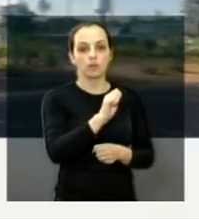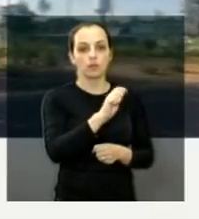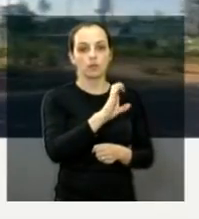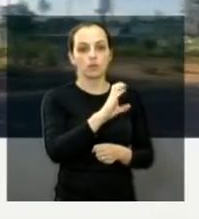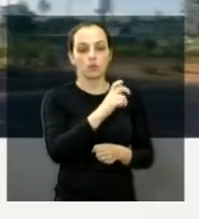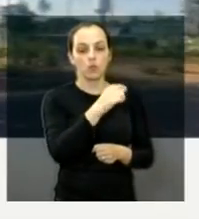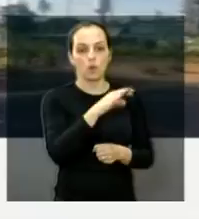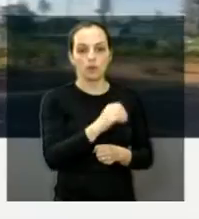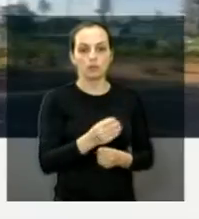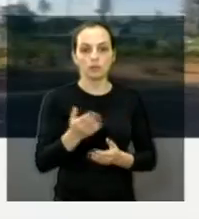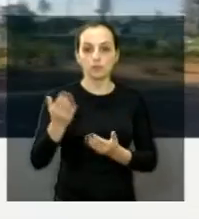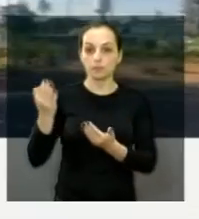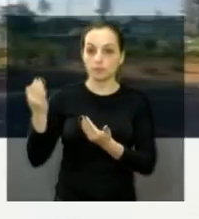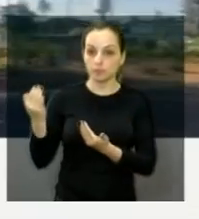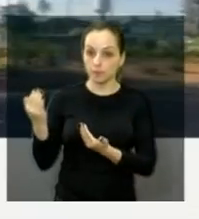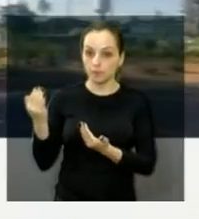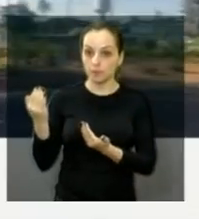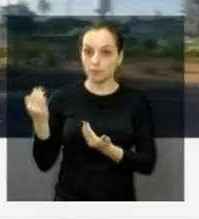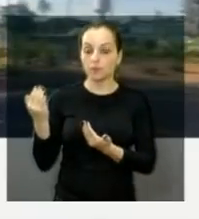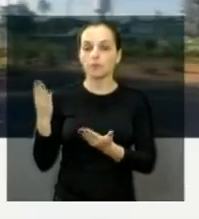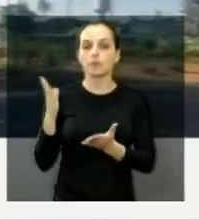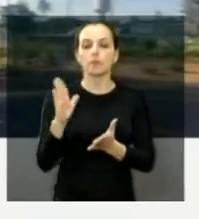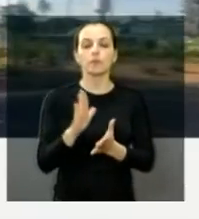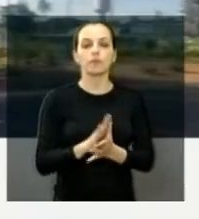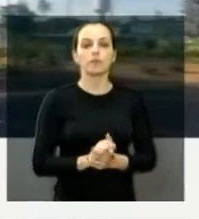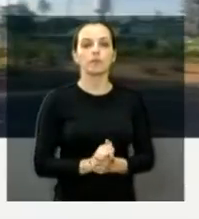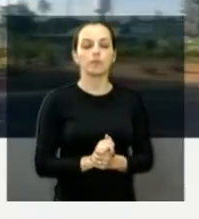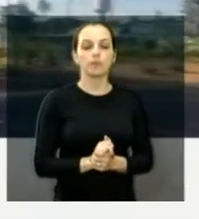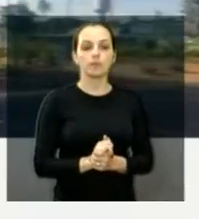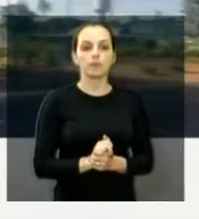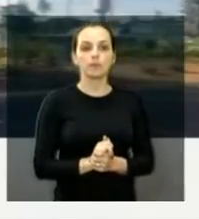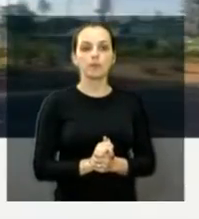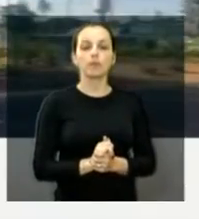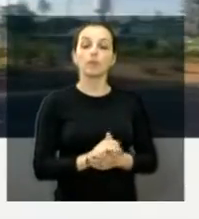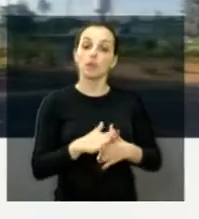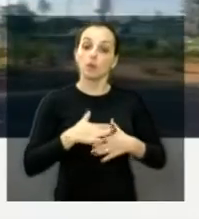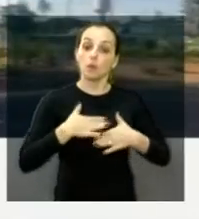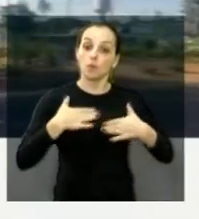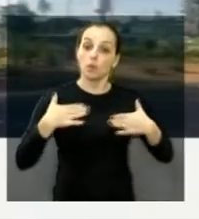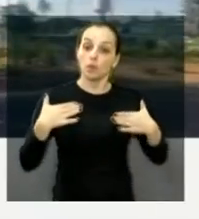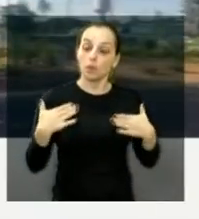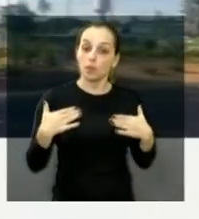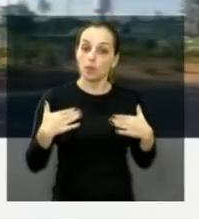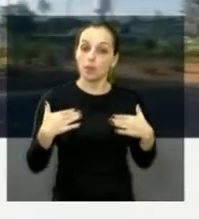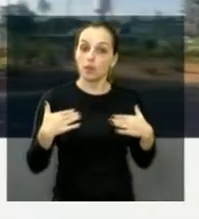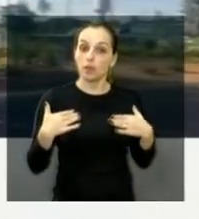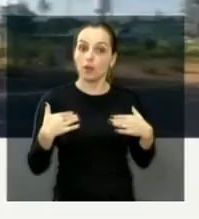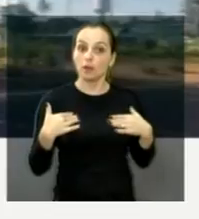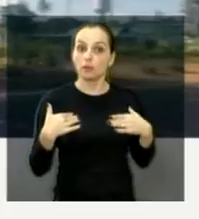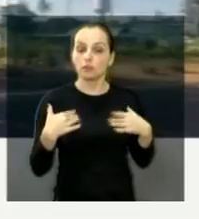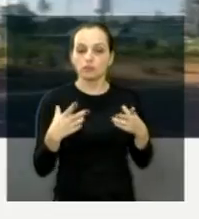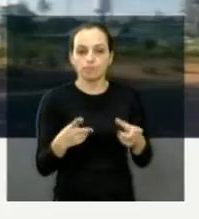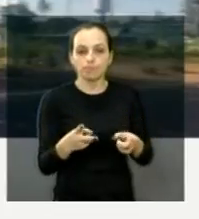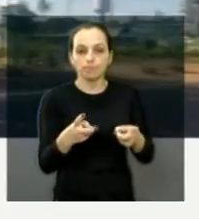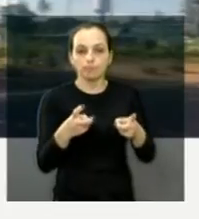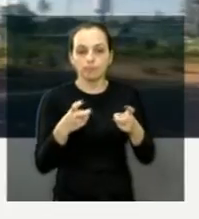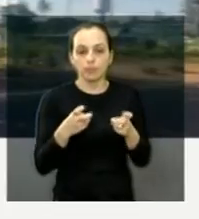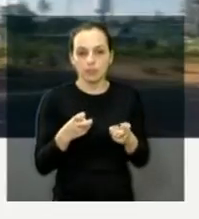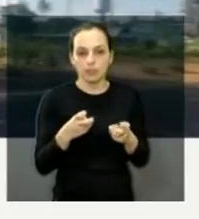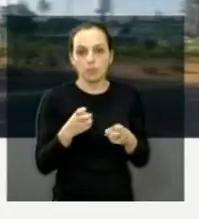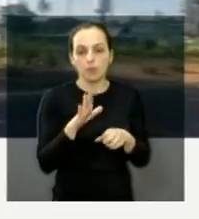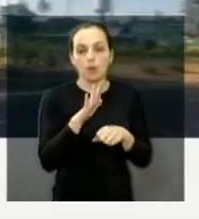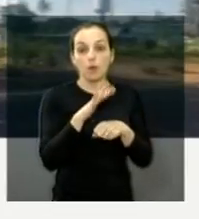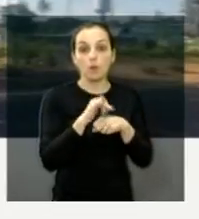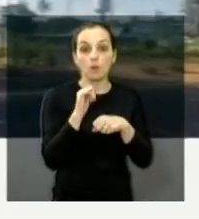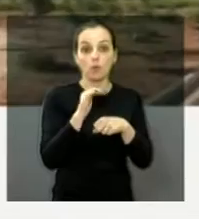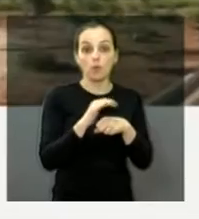inclusive estão passando aí, para compartilhar com vocês. Eu fiquei supercontente ao ver o cuidado e o capricho que